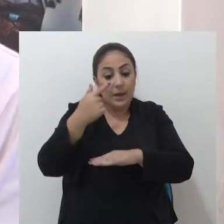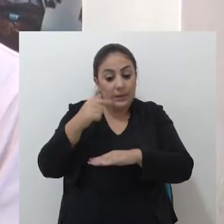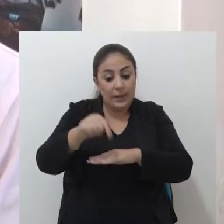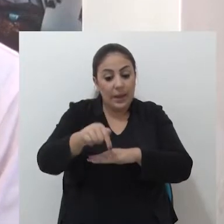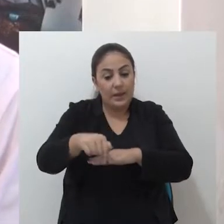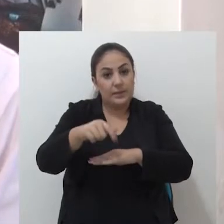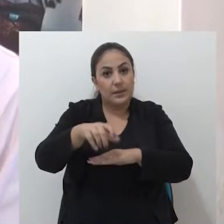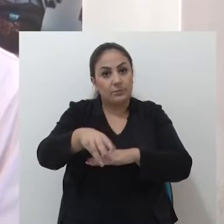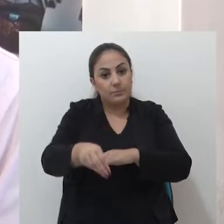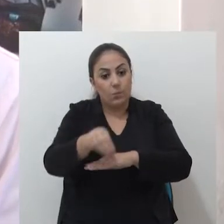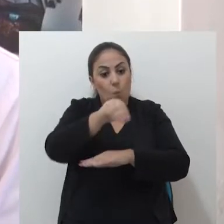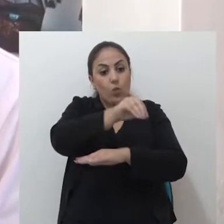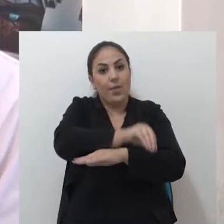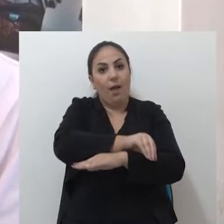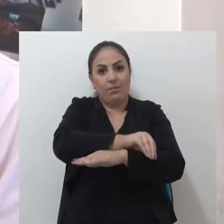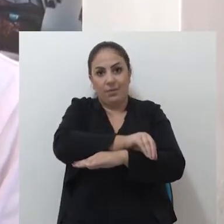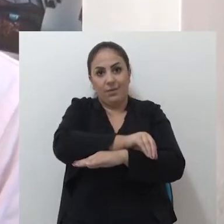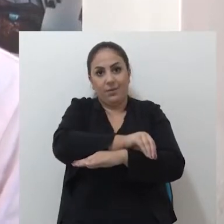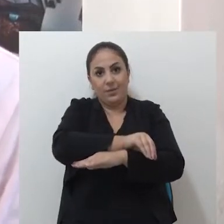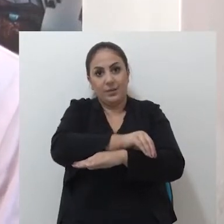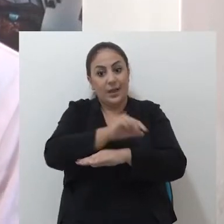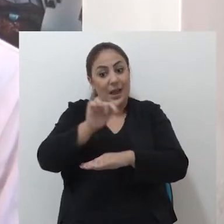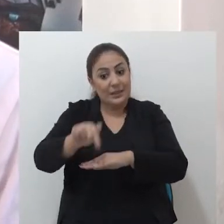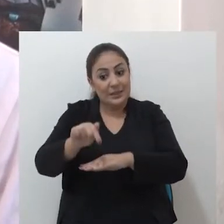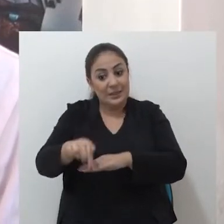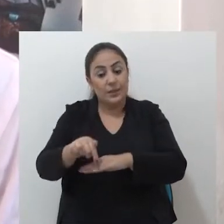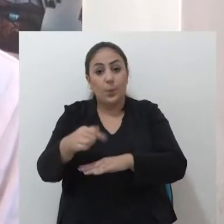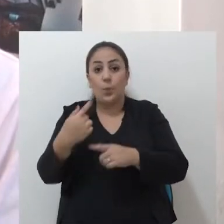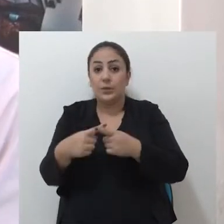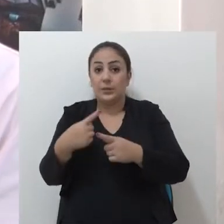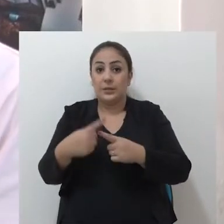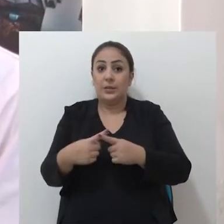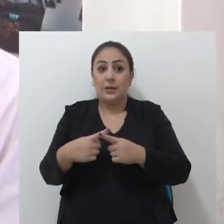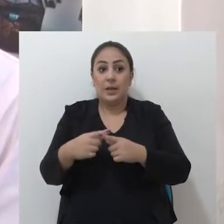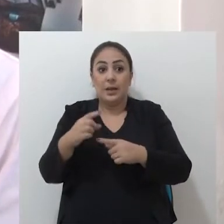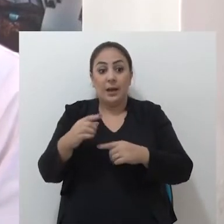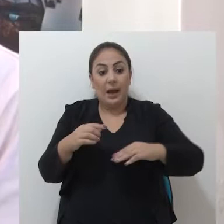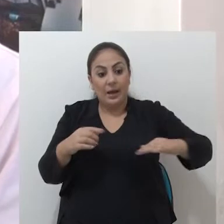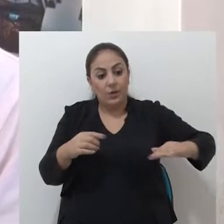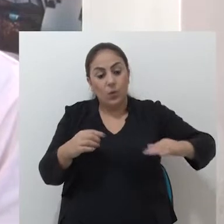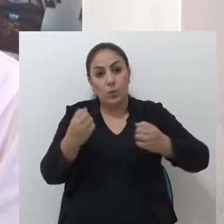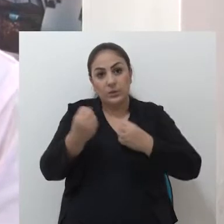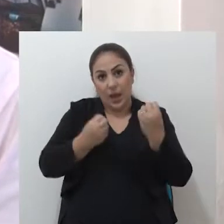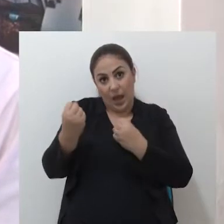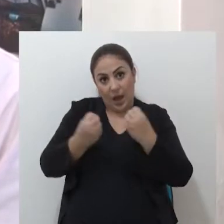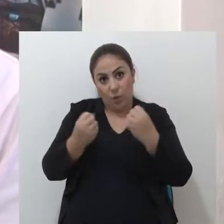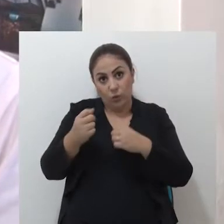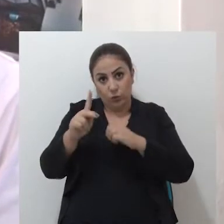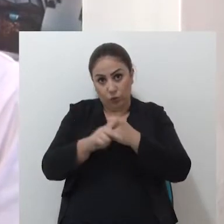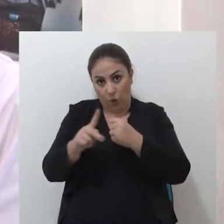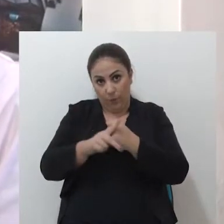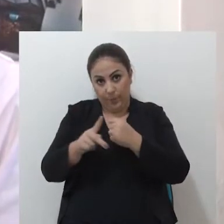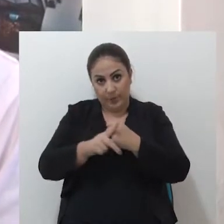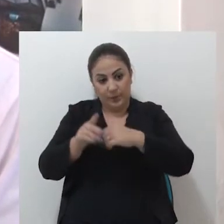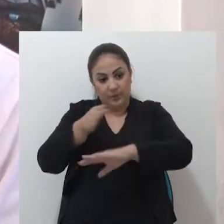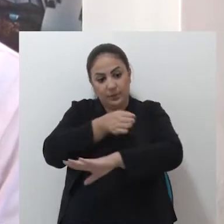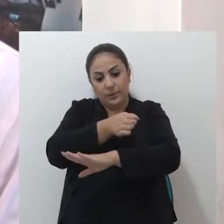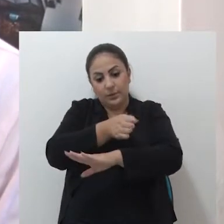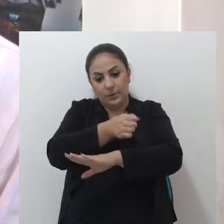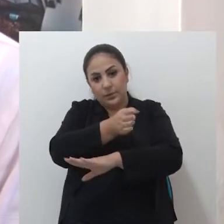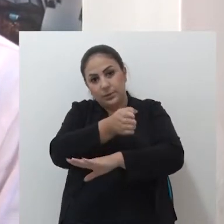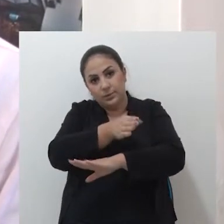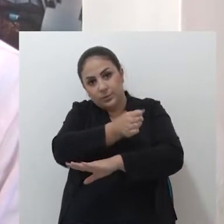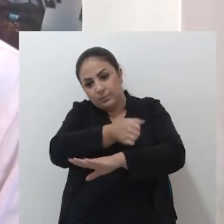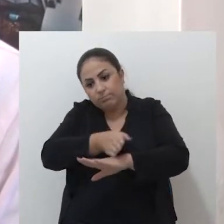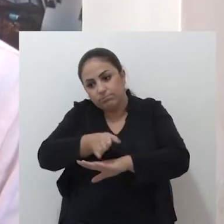e nós estamos pedindo para aquela faixa de segurança ser realocada, não ficar mais ali naquele ponto. Ela está praticamente na saída do estacionamento do shopping. Nós queremos